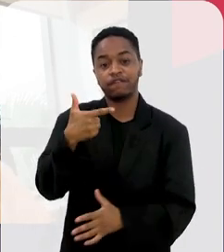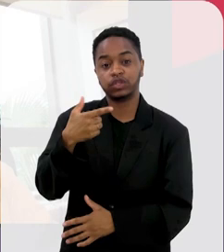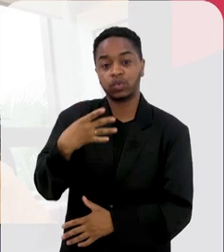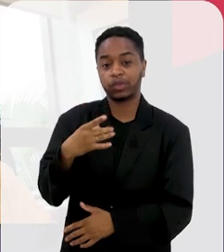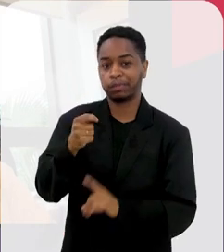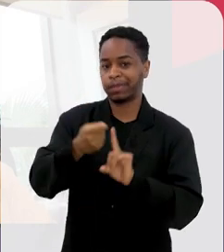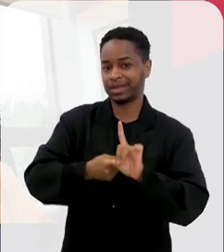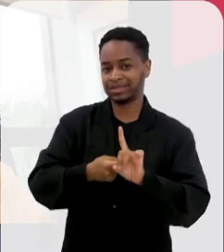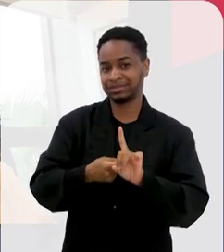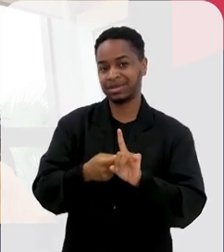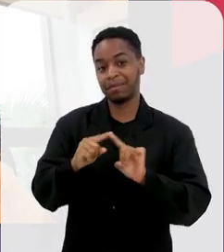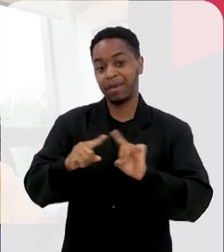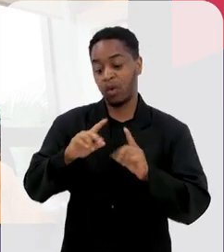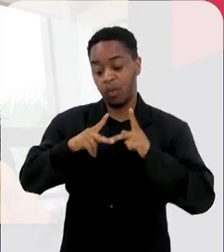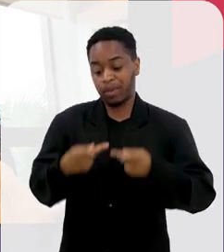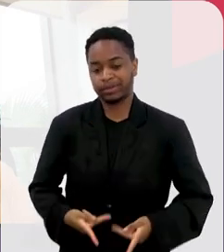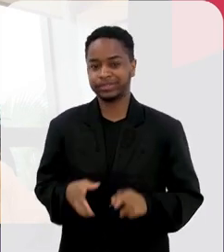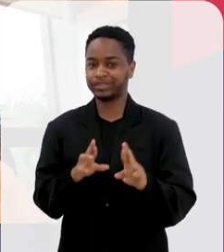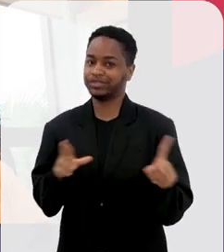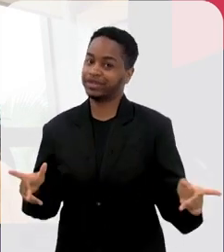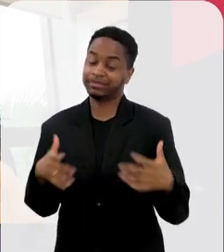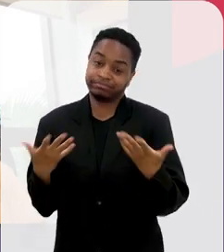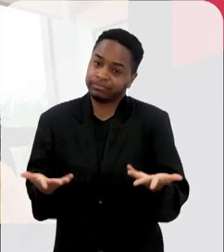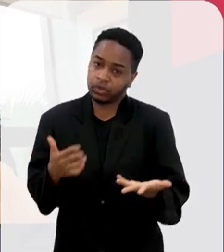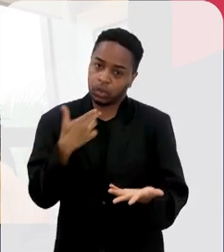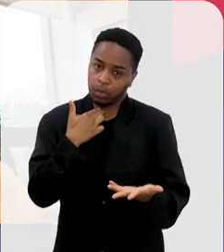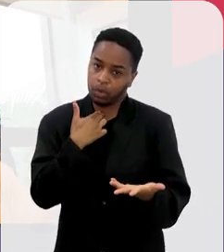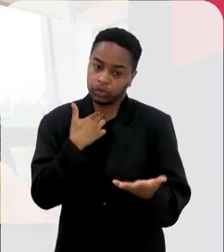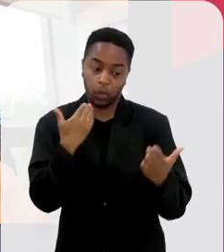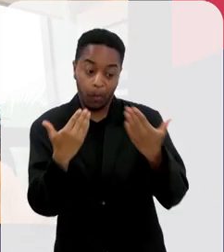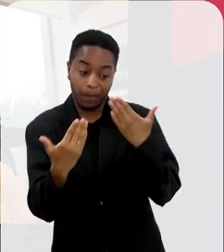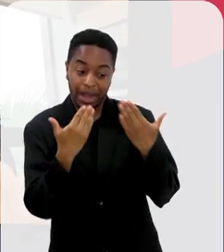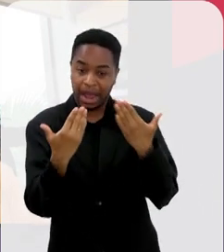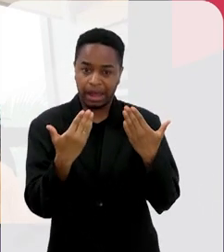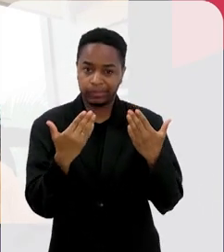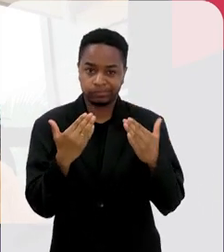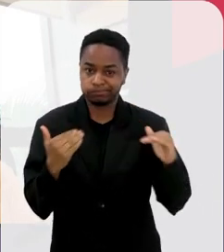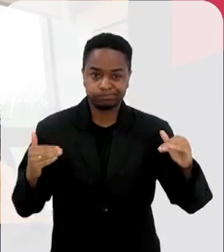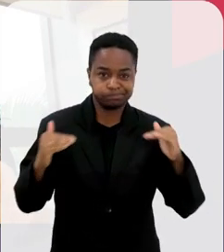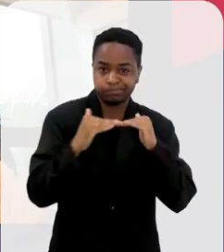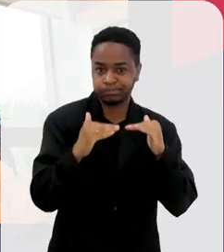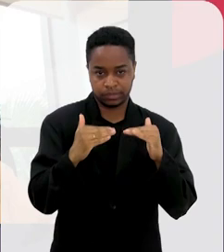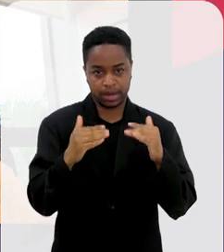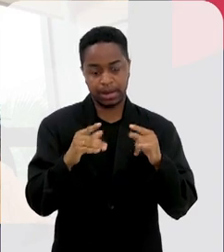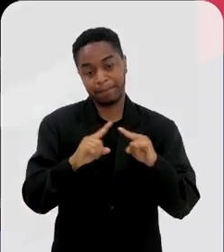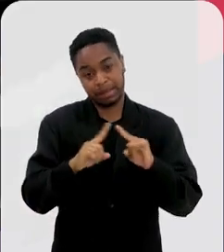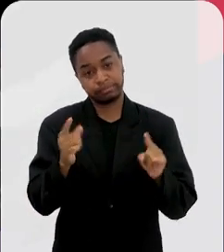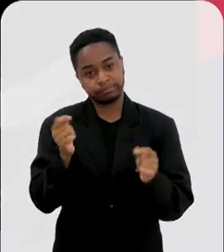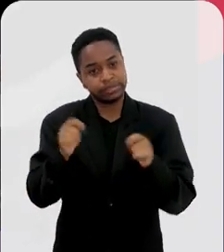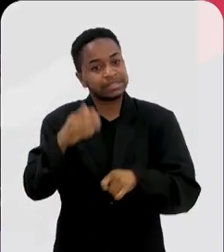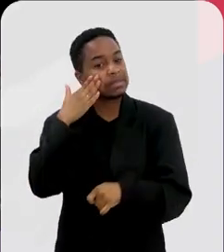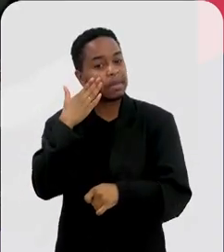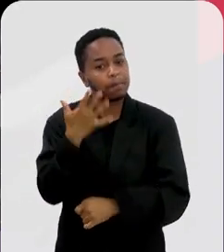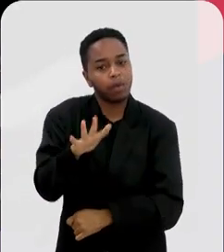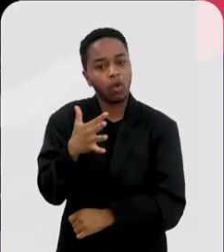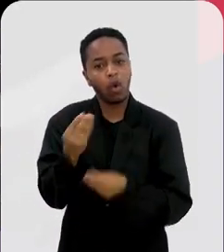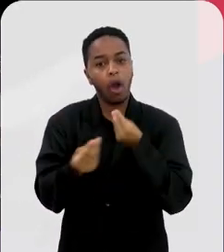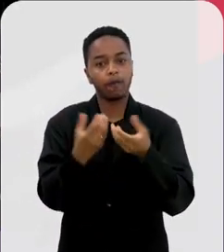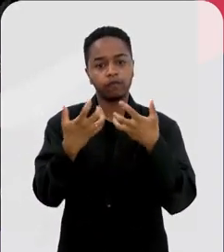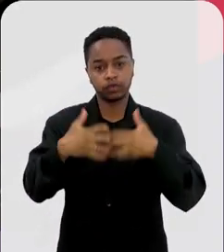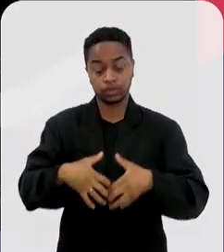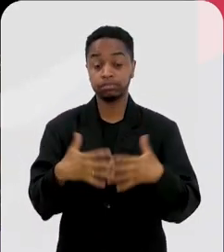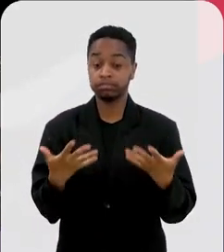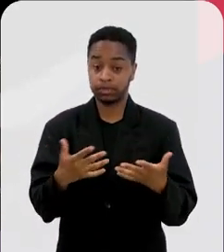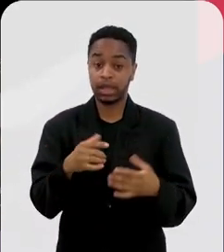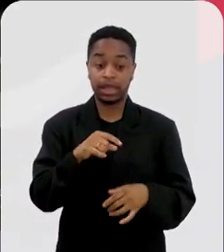60 dias é bastante coisa. Lógico que a gente não pode transpor isso de uma maneira muito direta, mas dá para ter uma ideia, né? E o que aconteceu na clínica